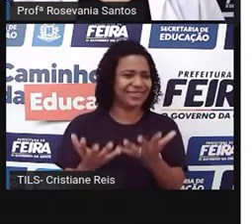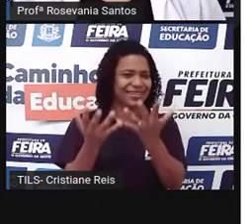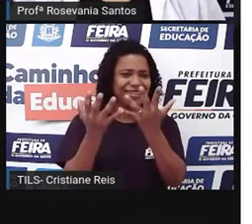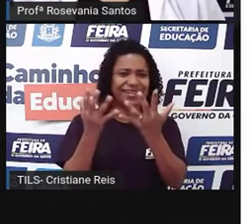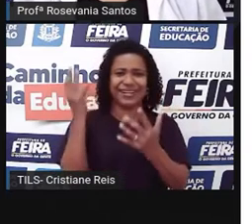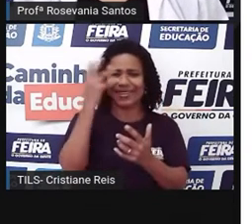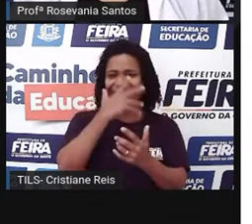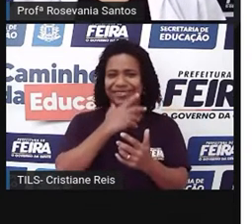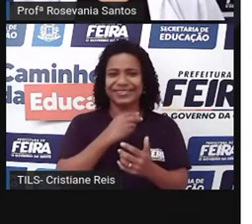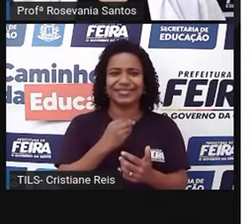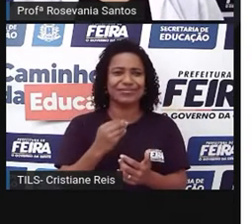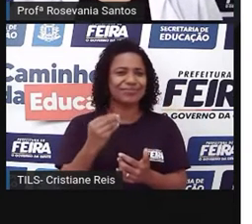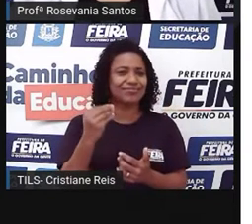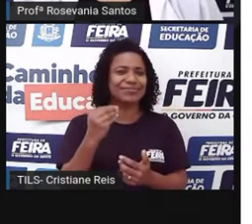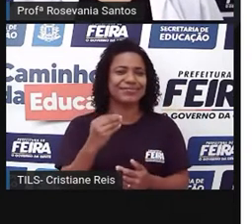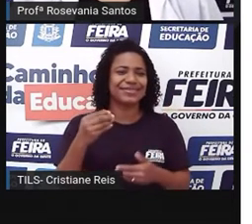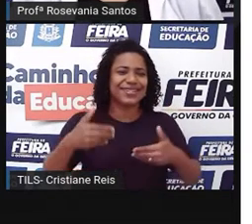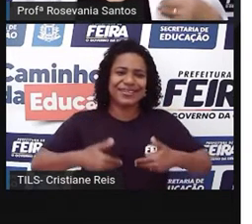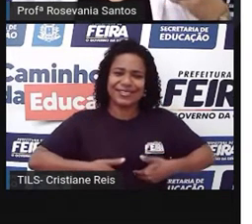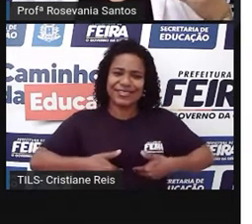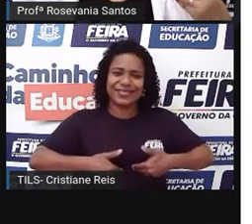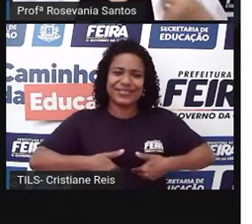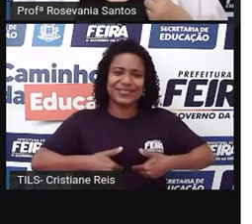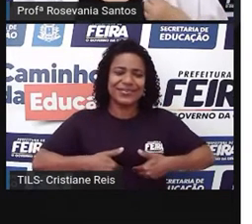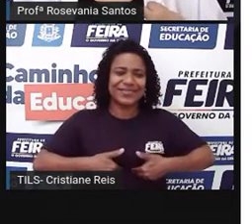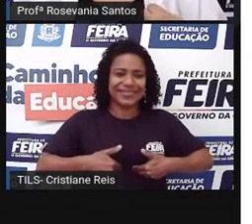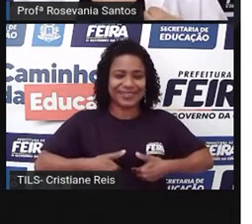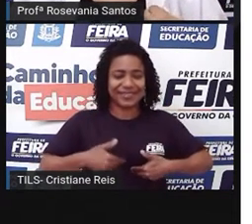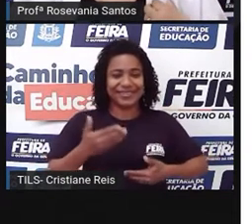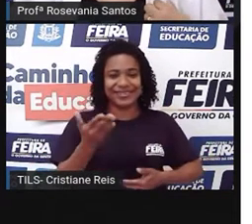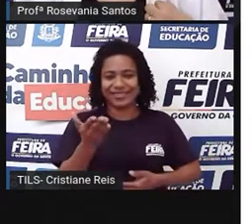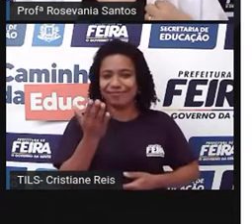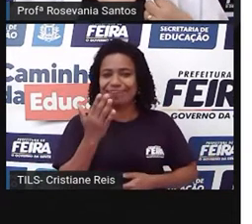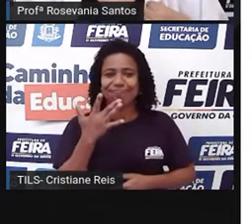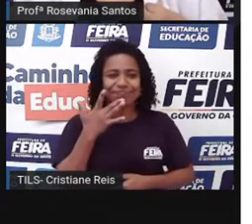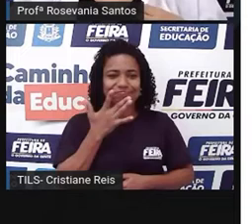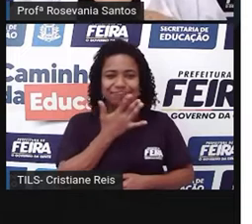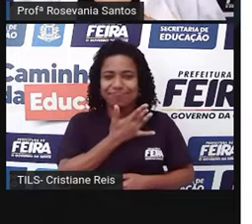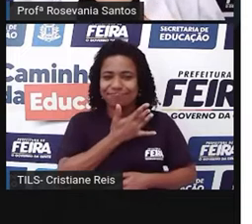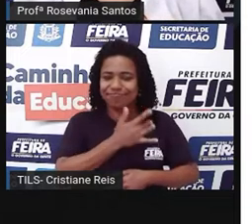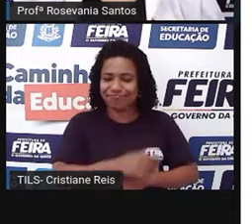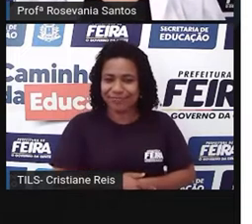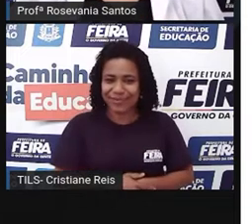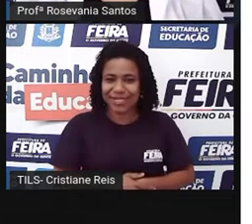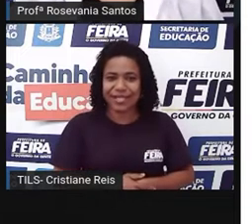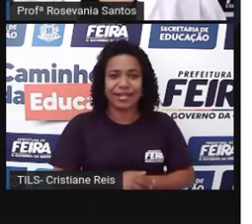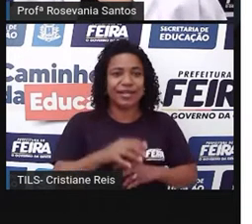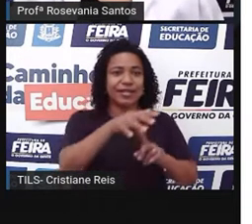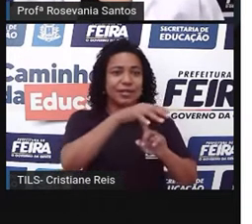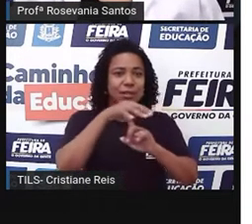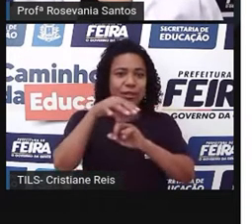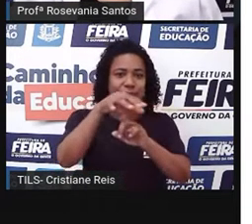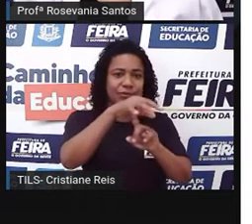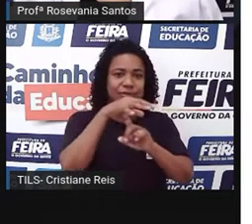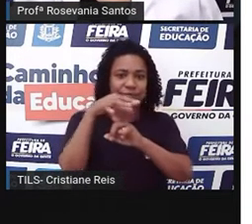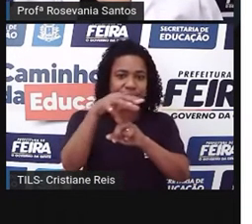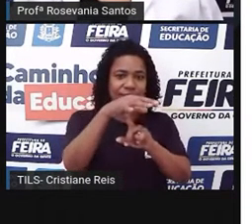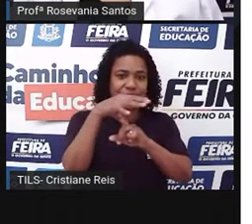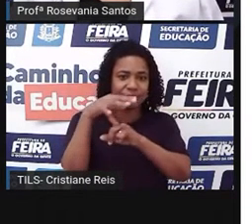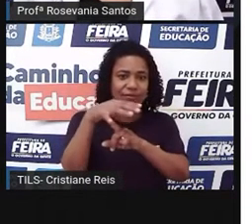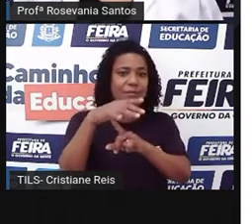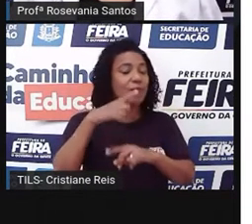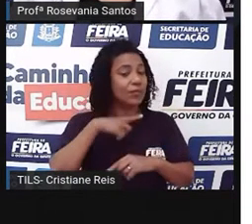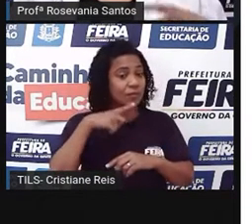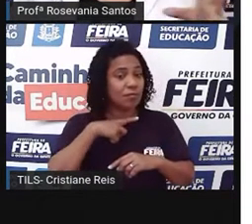gente, chega, deu até uma fominha agora. Uma feira é um evento, é um espaço, é um espaço público,